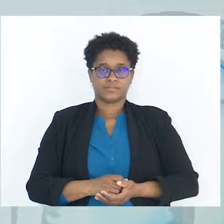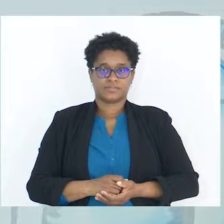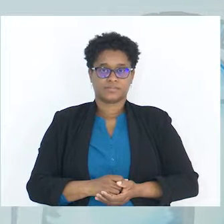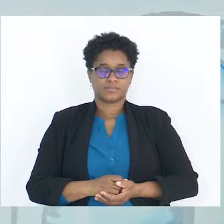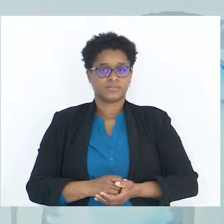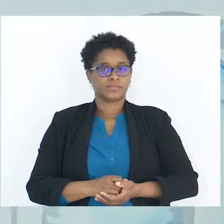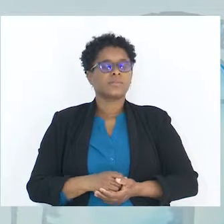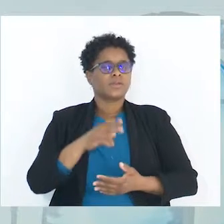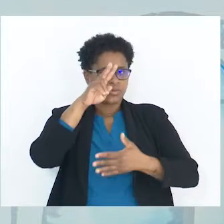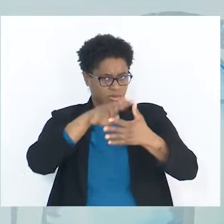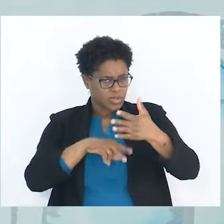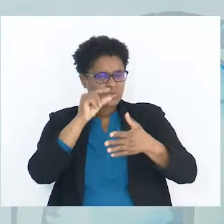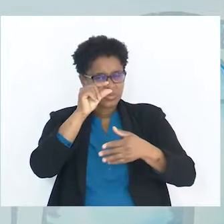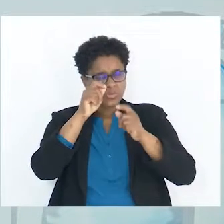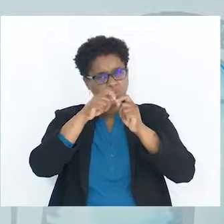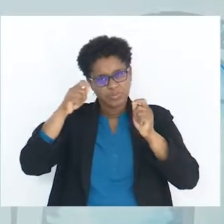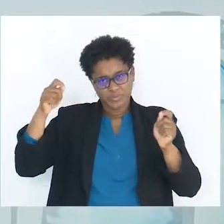O texto é um bocadinho longo.